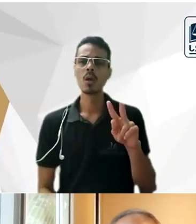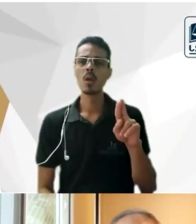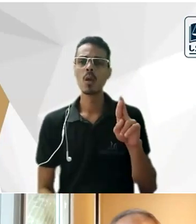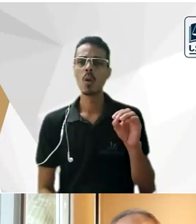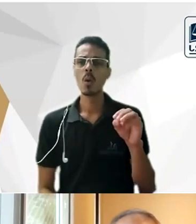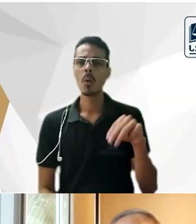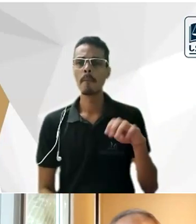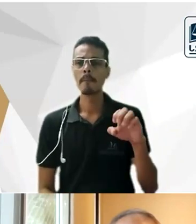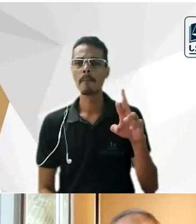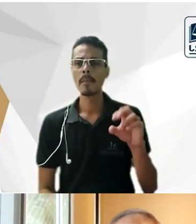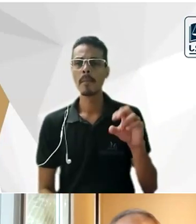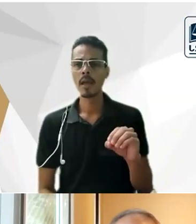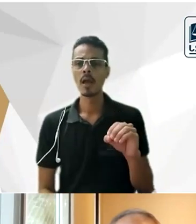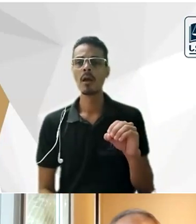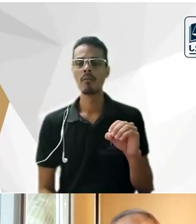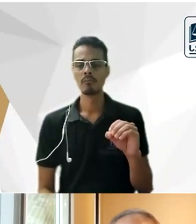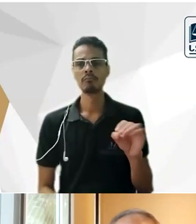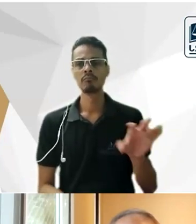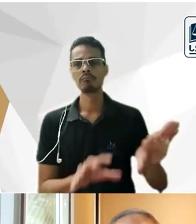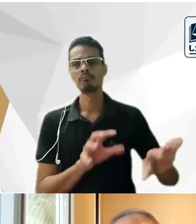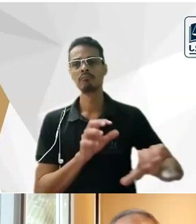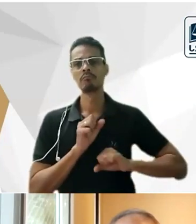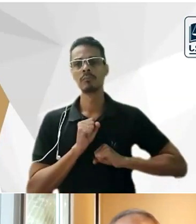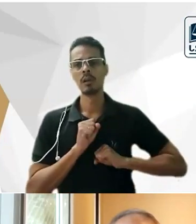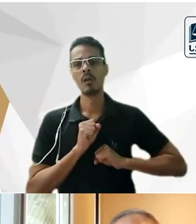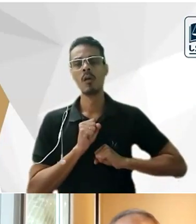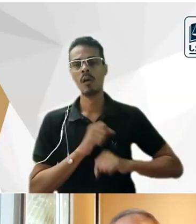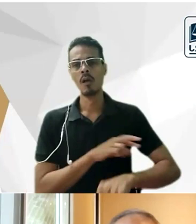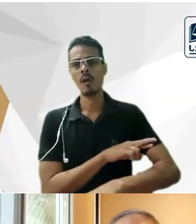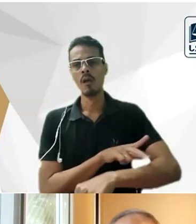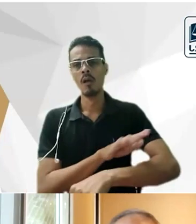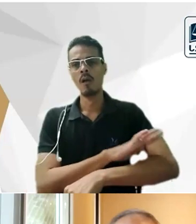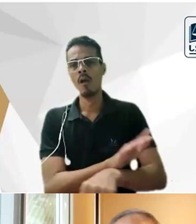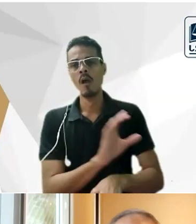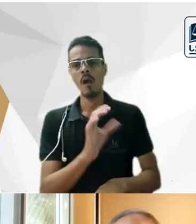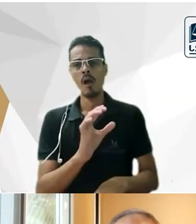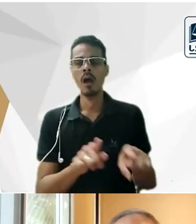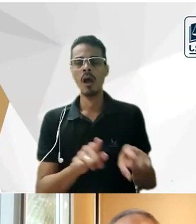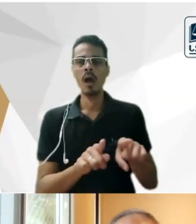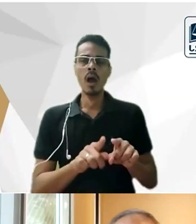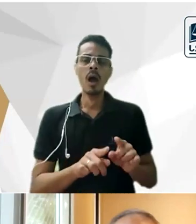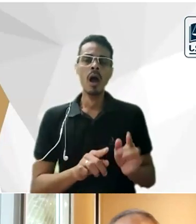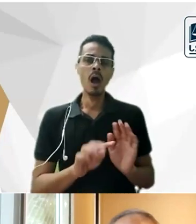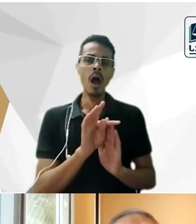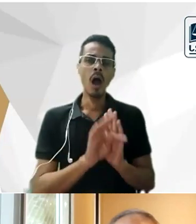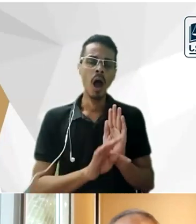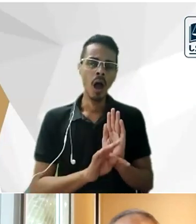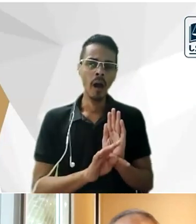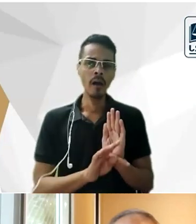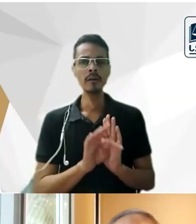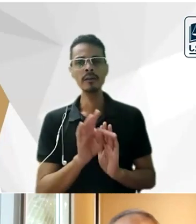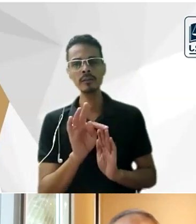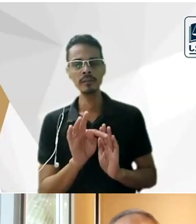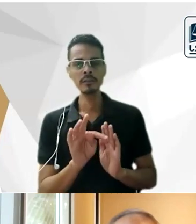absorveu muito do racismo científico embora na tese eu também faço uma diferenciação da maneira criativa com